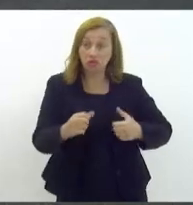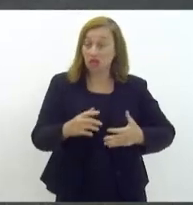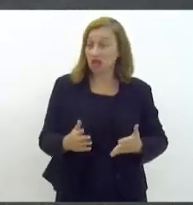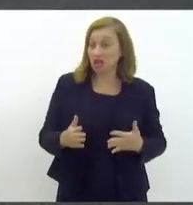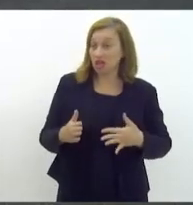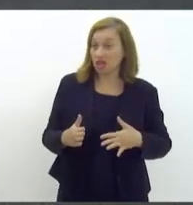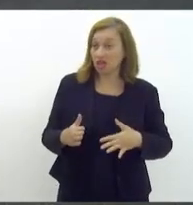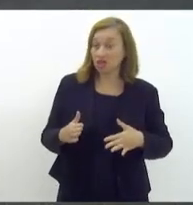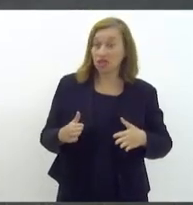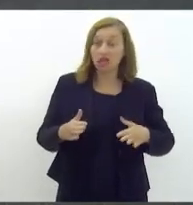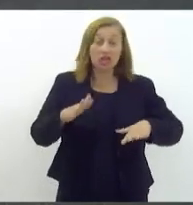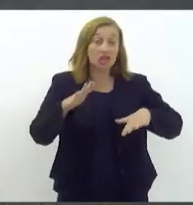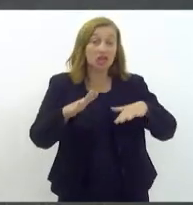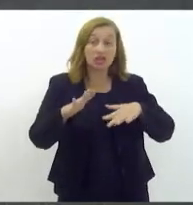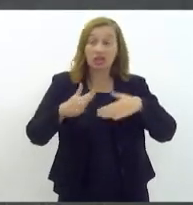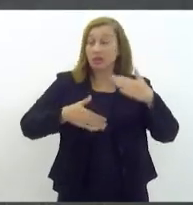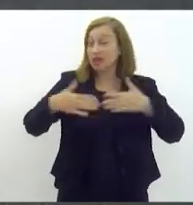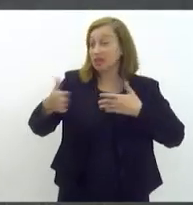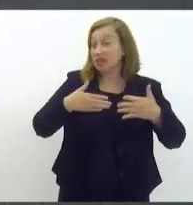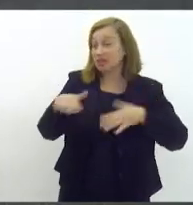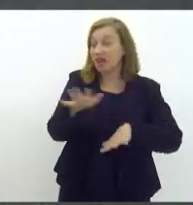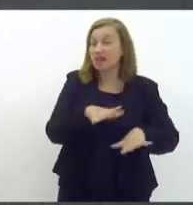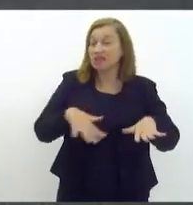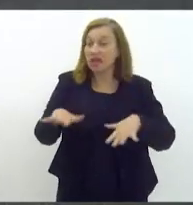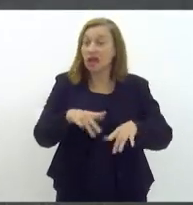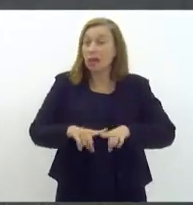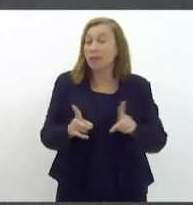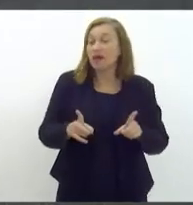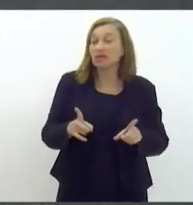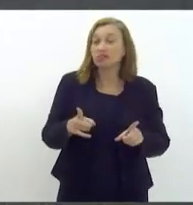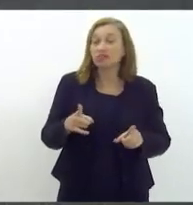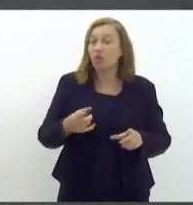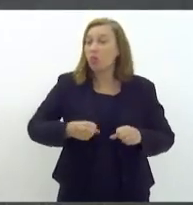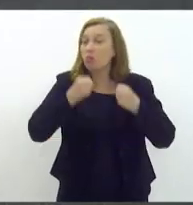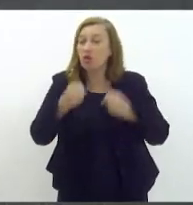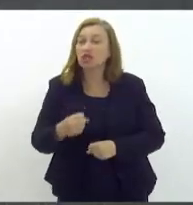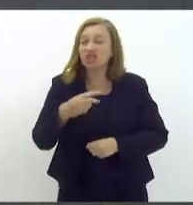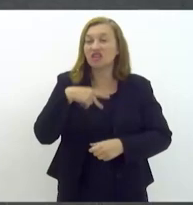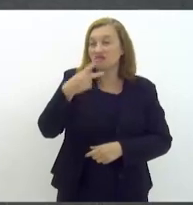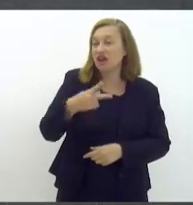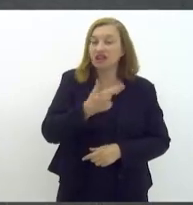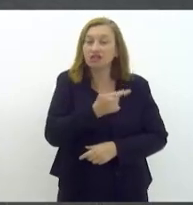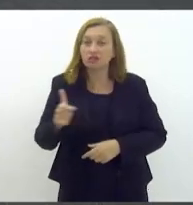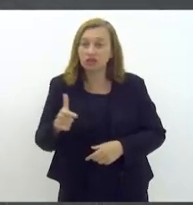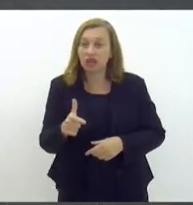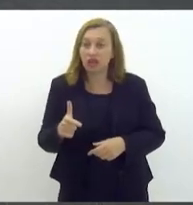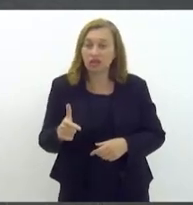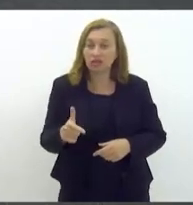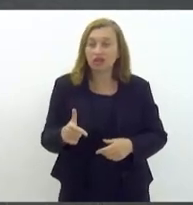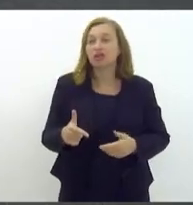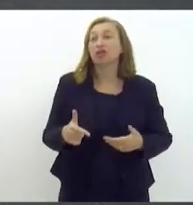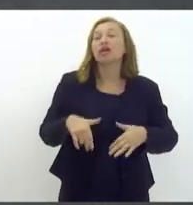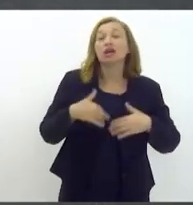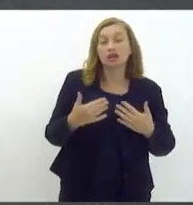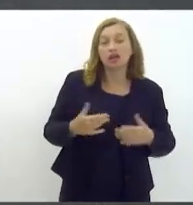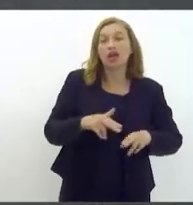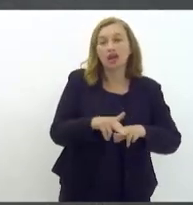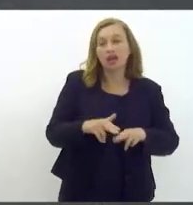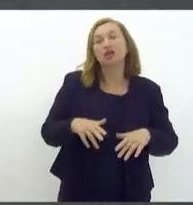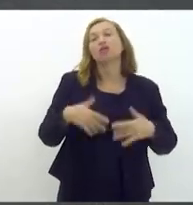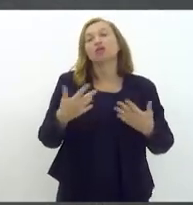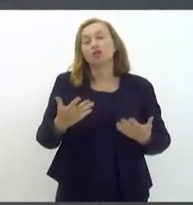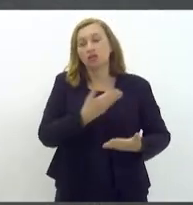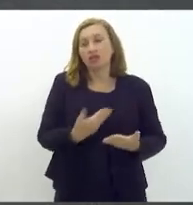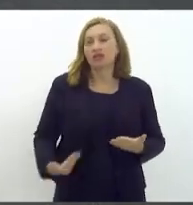determinadas áreas, mas essas mulheres não têm poder de mando, porque entregam uma caneta sem tinta. E é isso que o governador